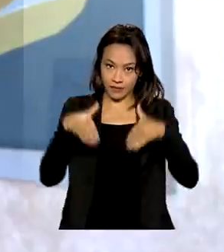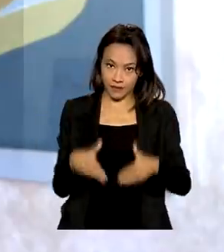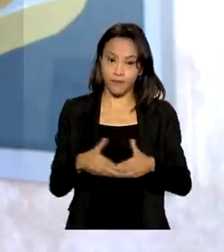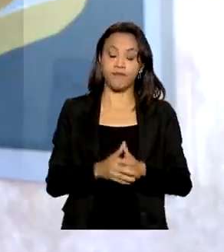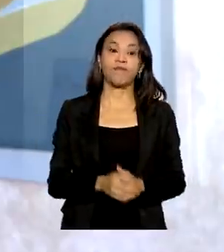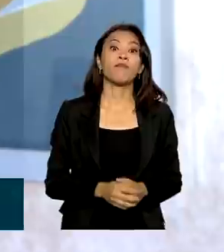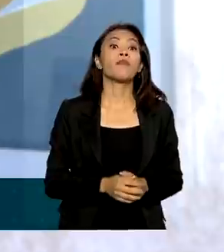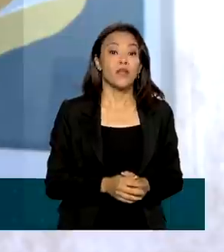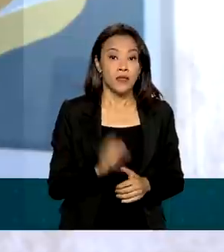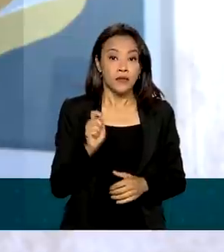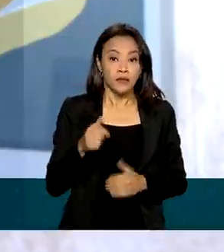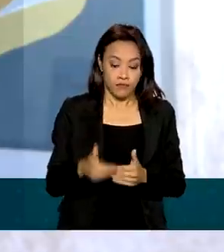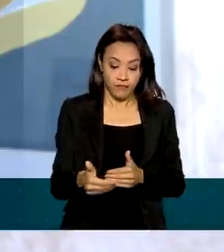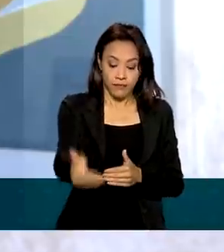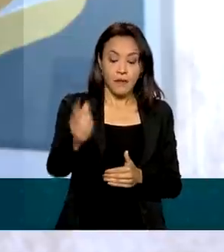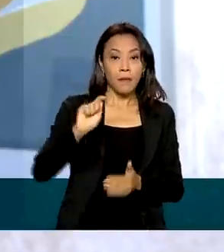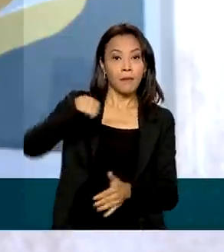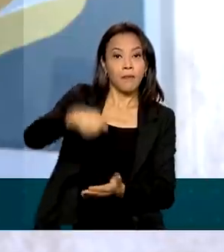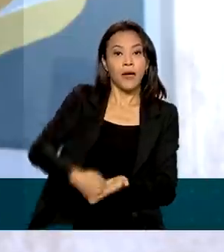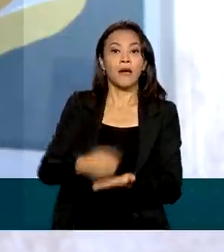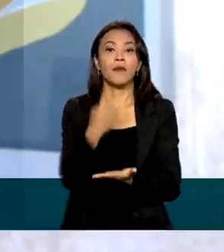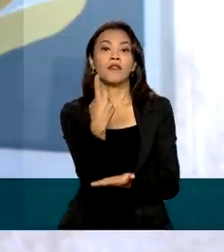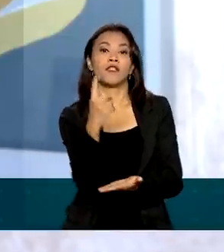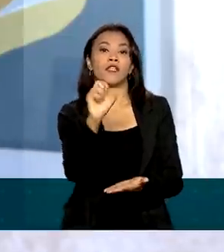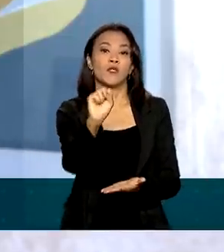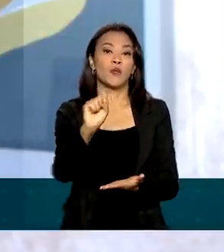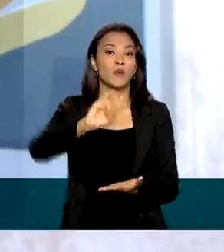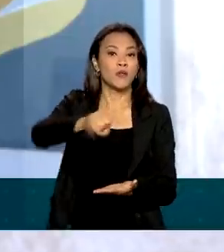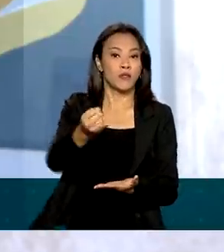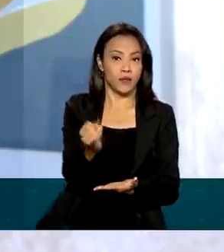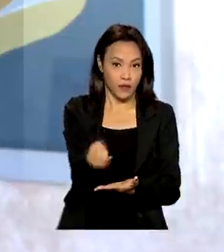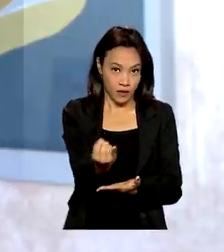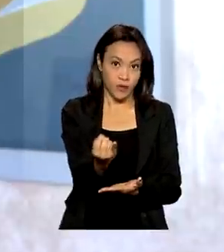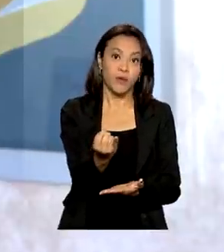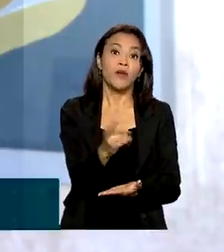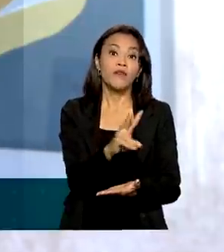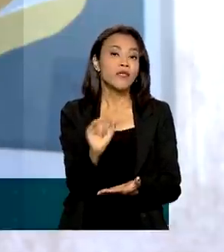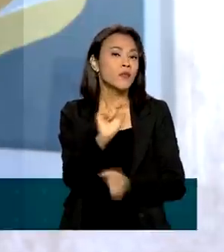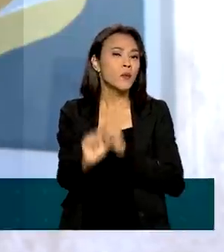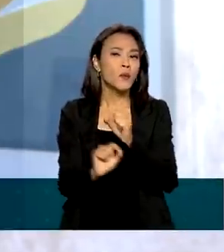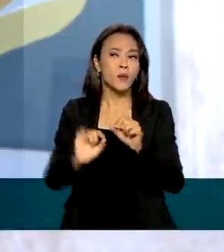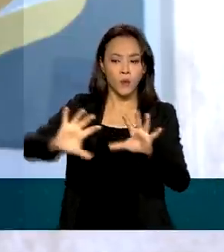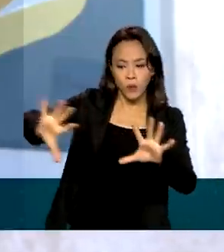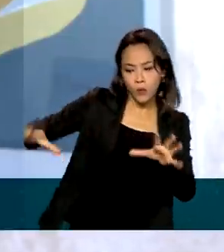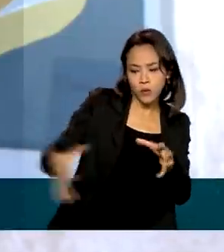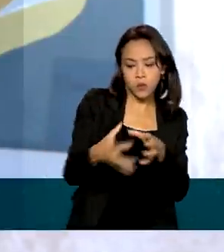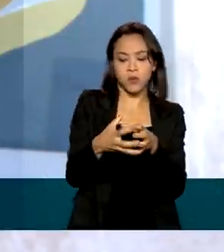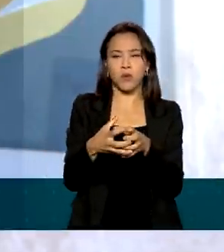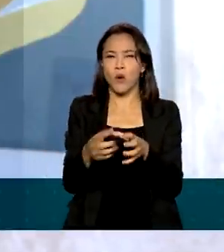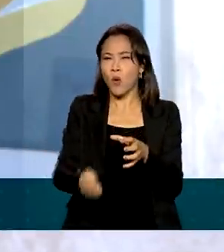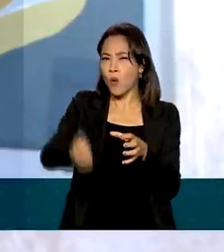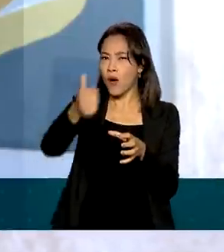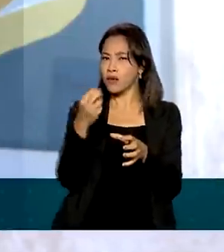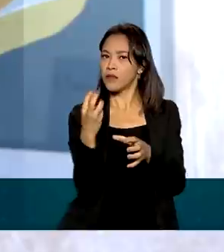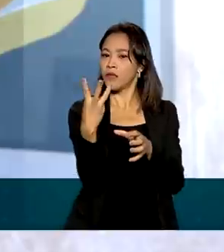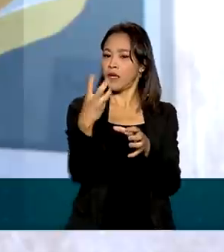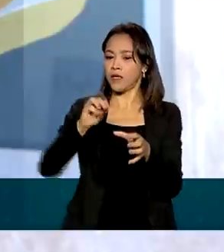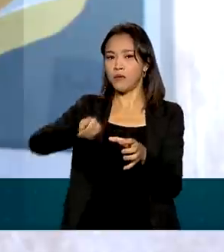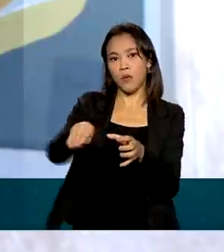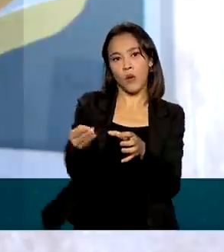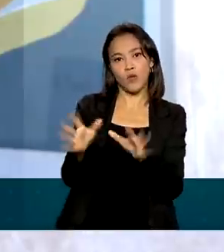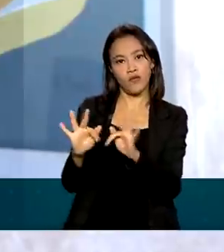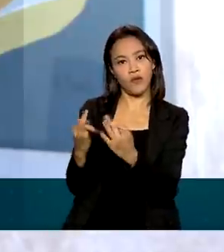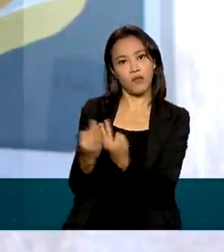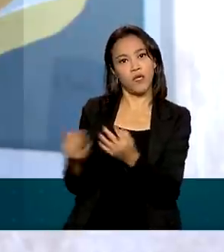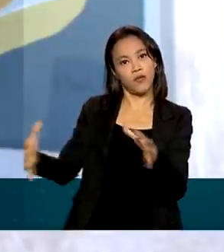próximo pacamento ocorre no dia 18 de janeiro e, como você disse, vão ser incluídos cerca de 3 milhões de famílias vão ser